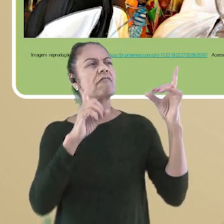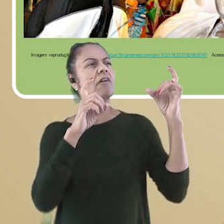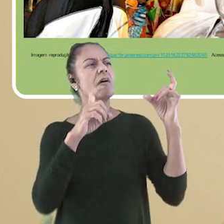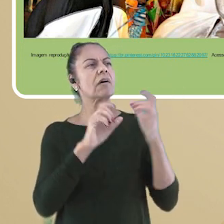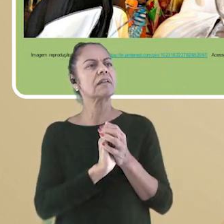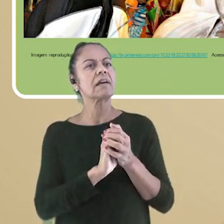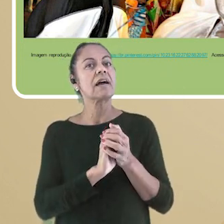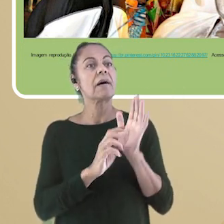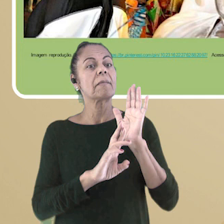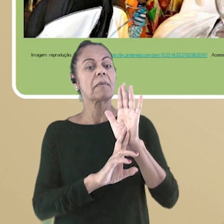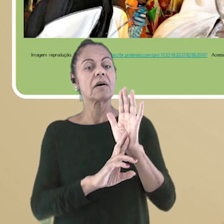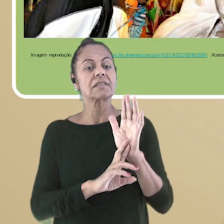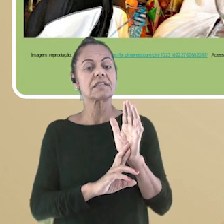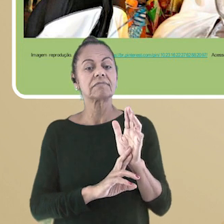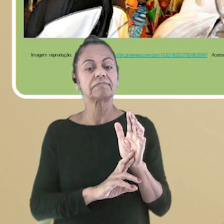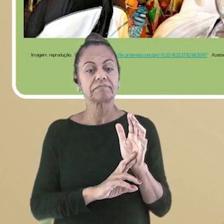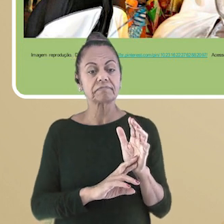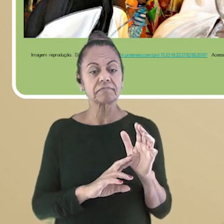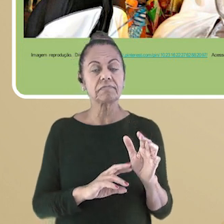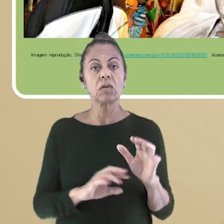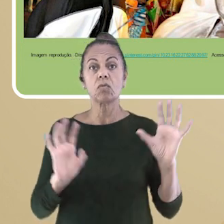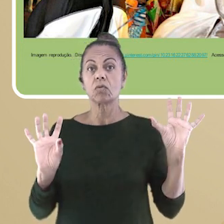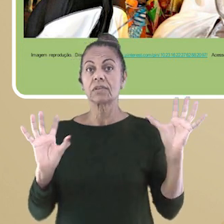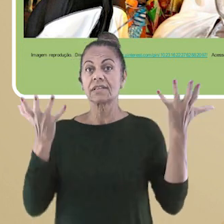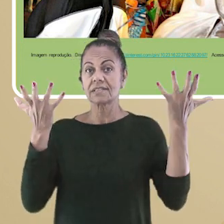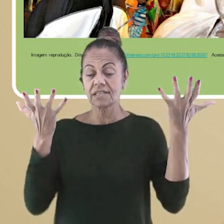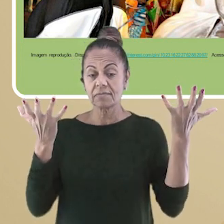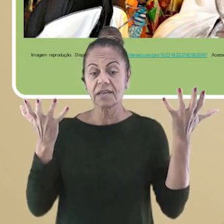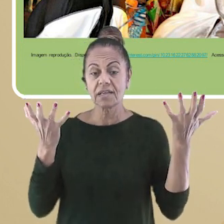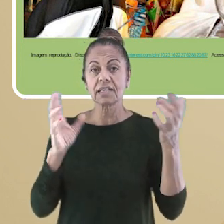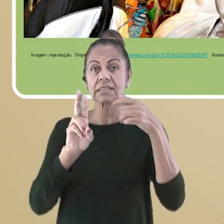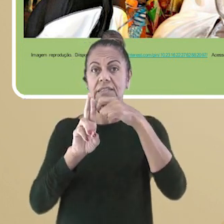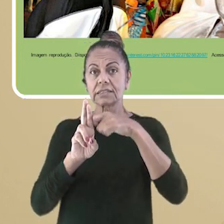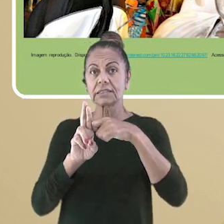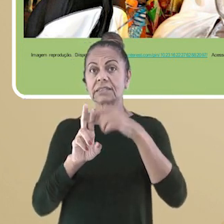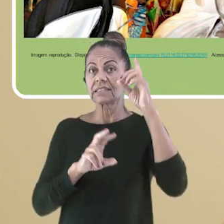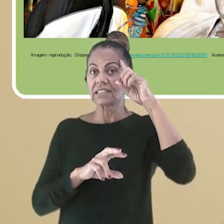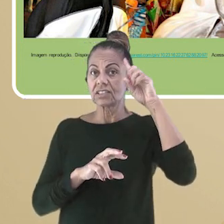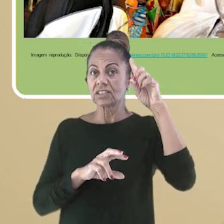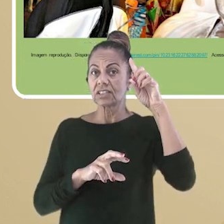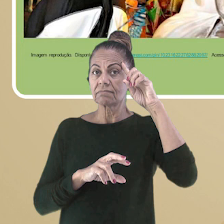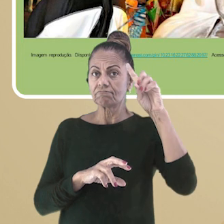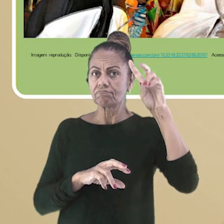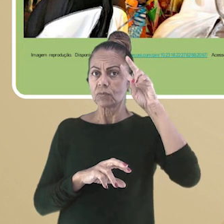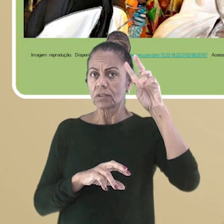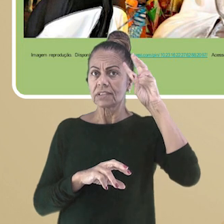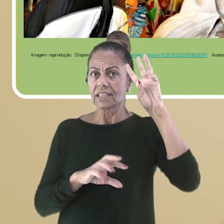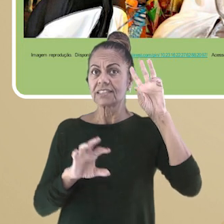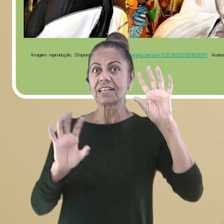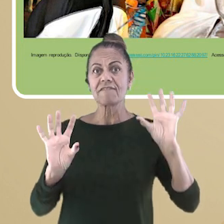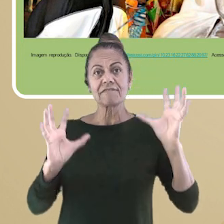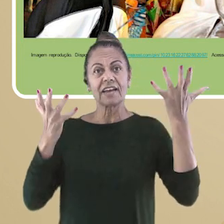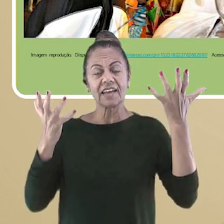pistas. Essa foto representa o festival de Parintins, um evento que tem duração de três